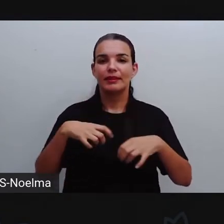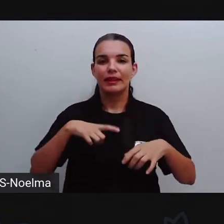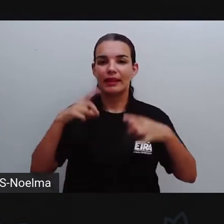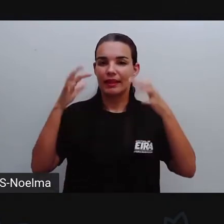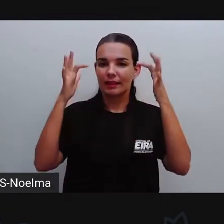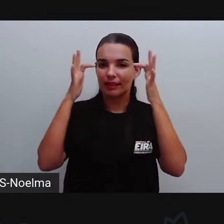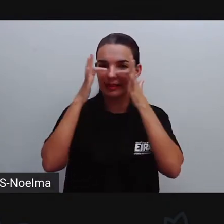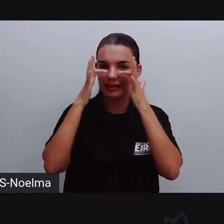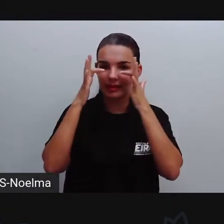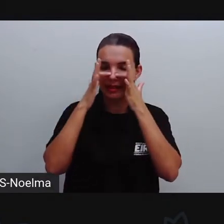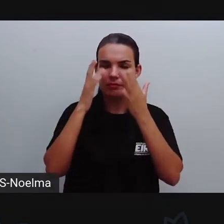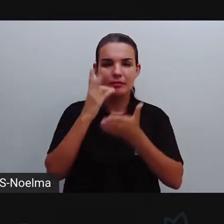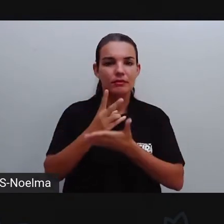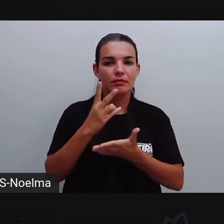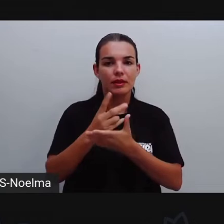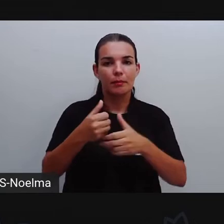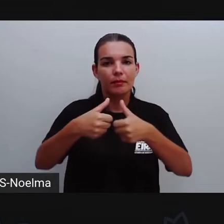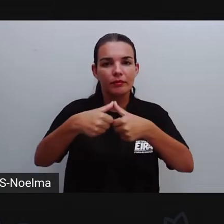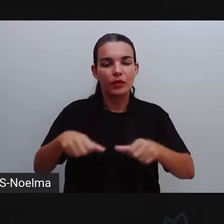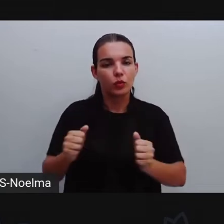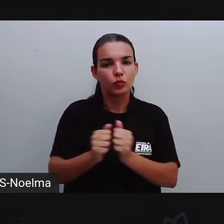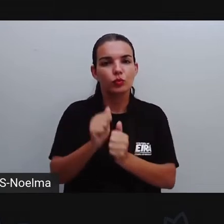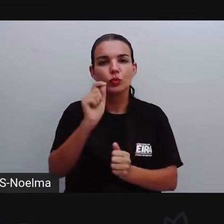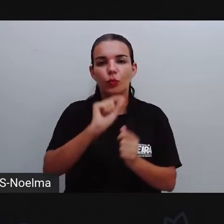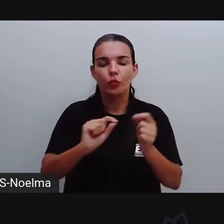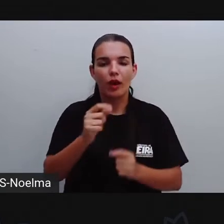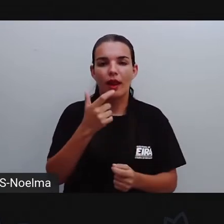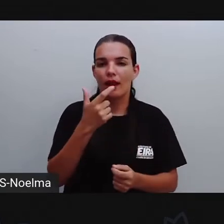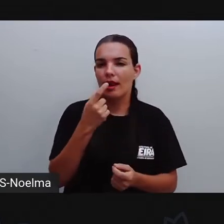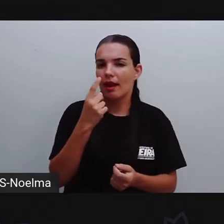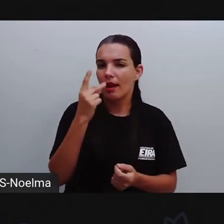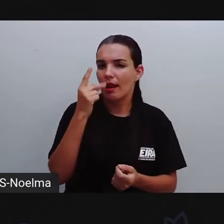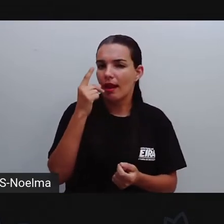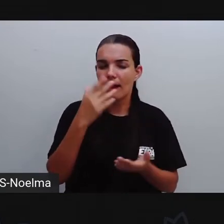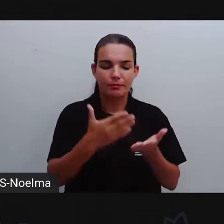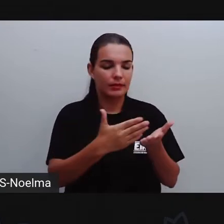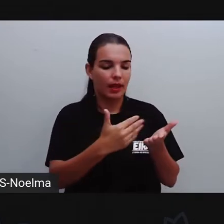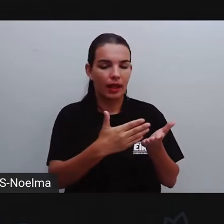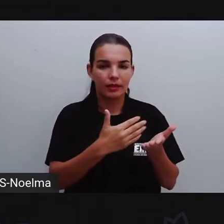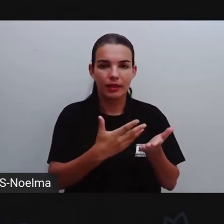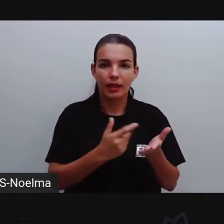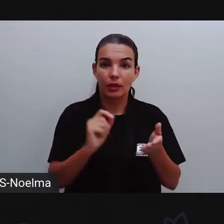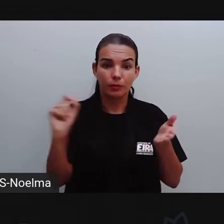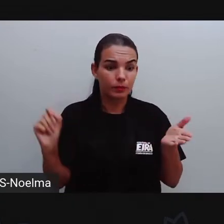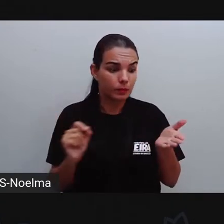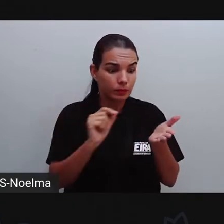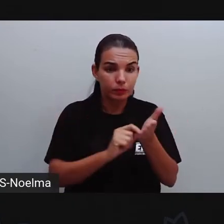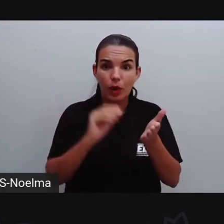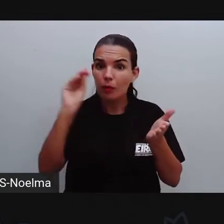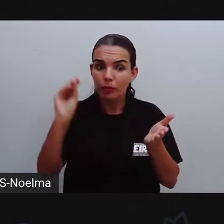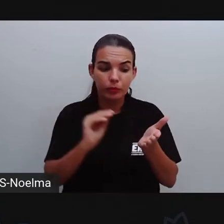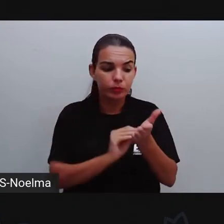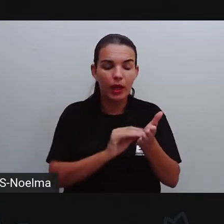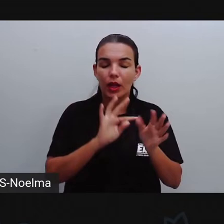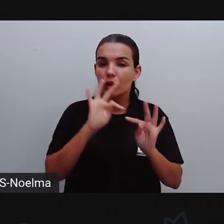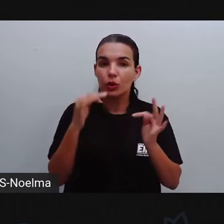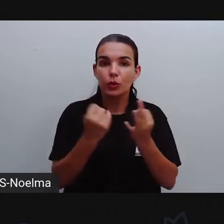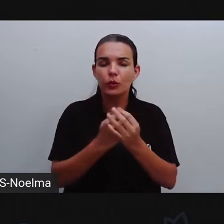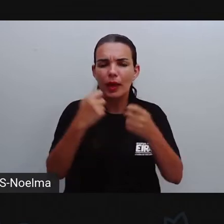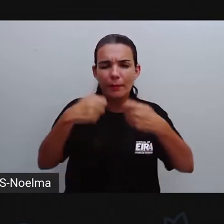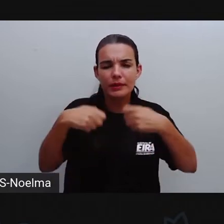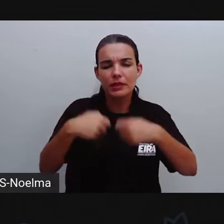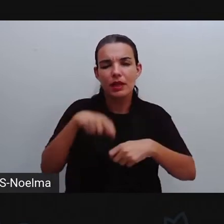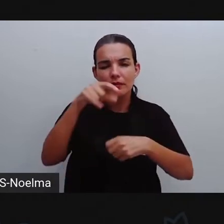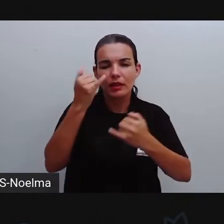então sempre esteja aí com material em mãos, com caderno, com lápis, anotando tudo que julgar necessário, todas as